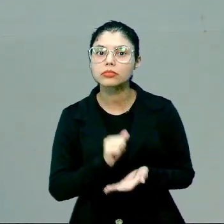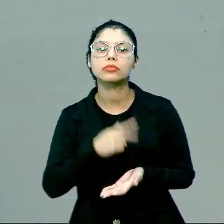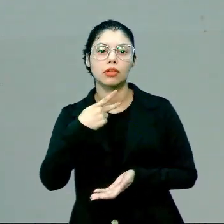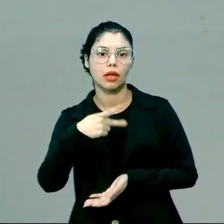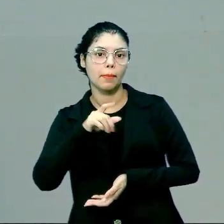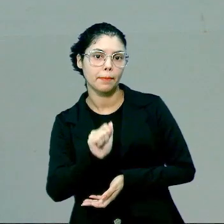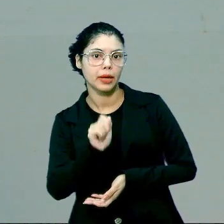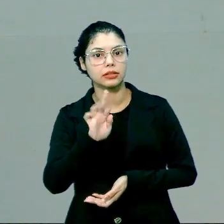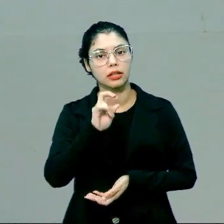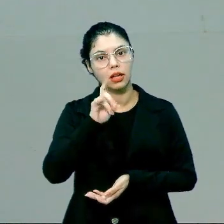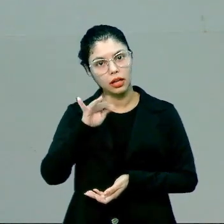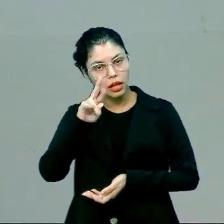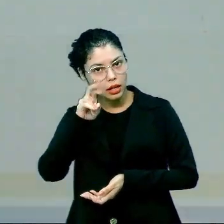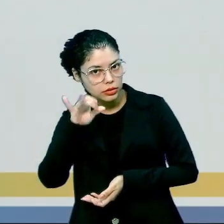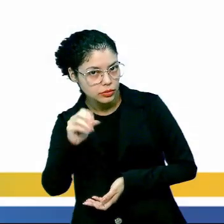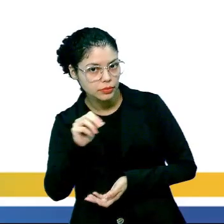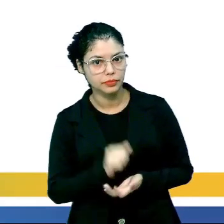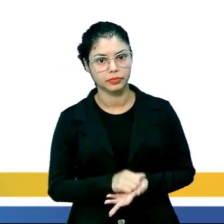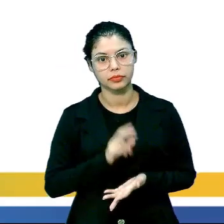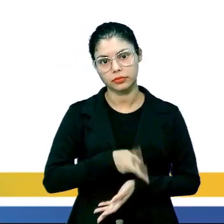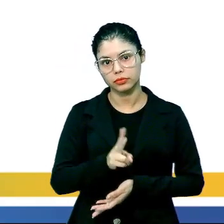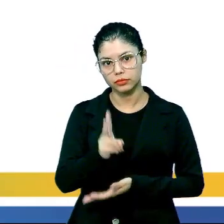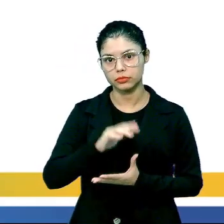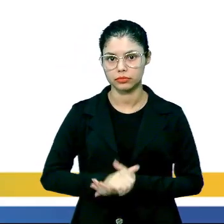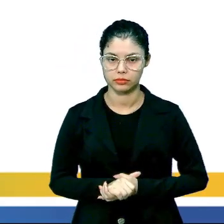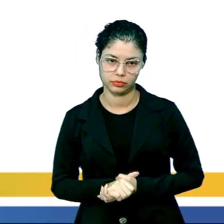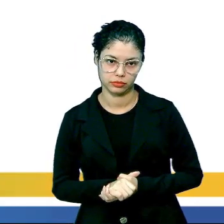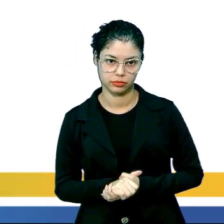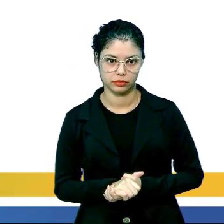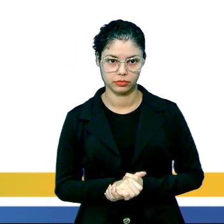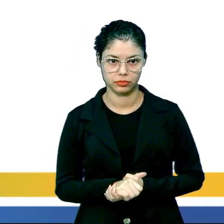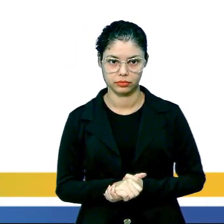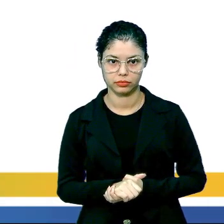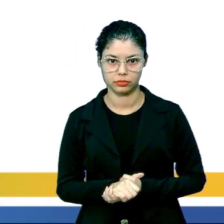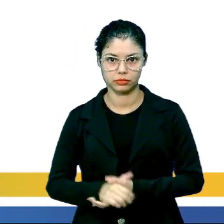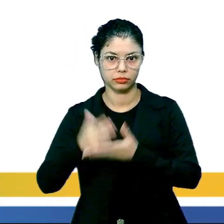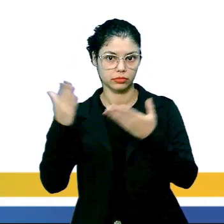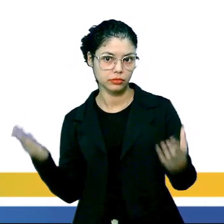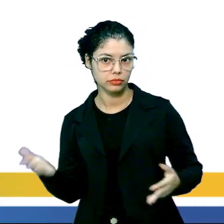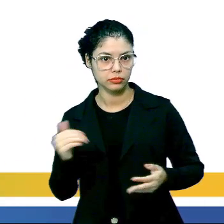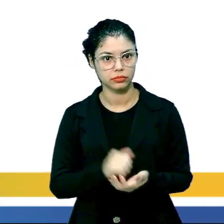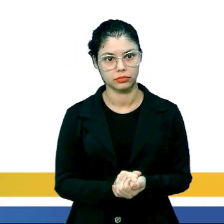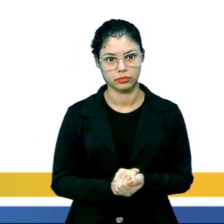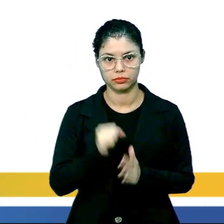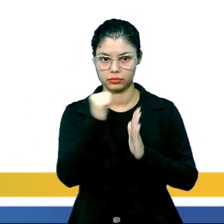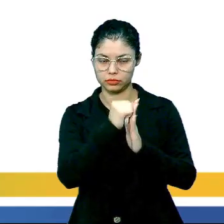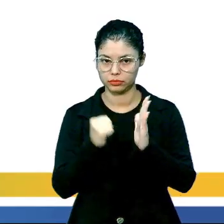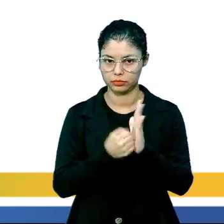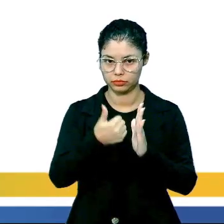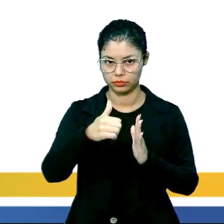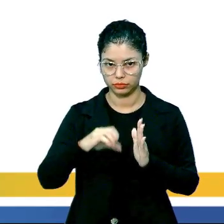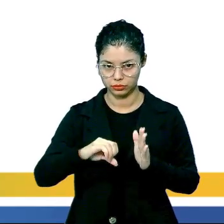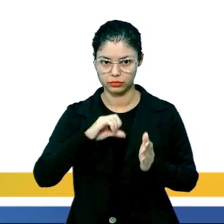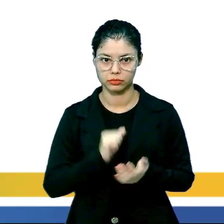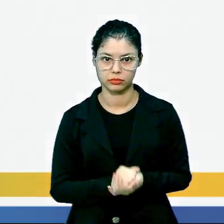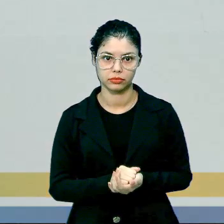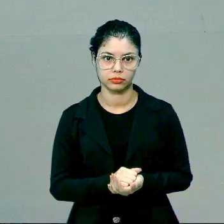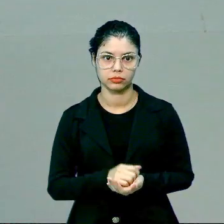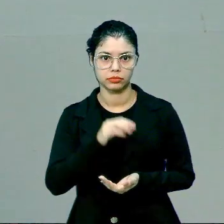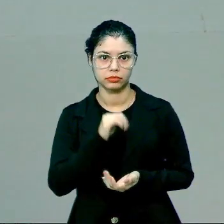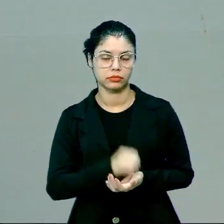patriarcalismo. E aí, eu continuo. Entretanto, em meados do século XIX,